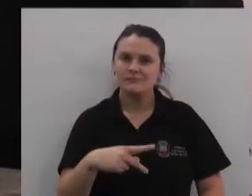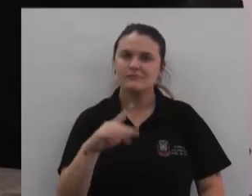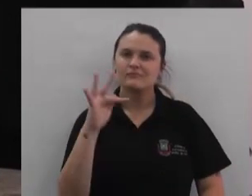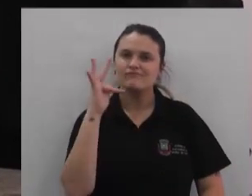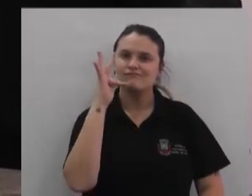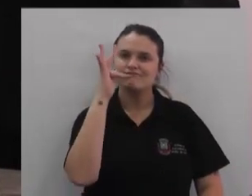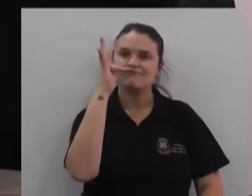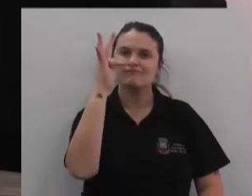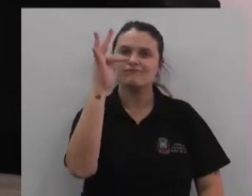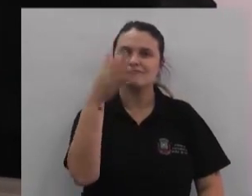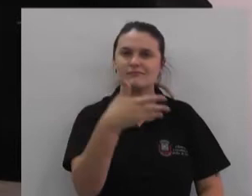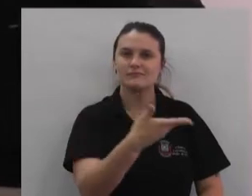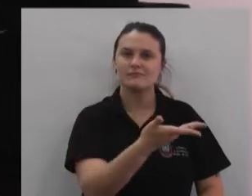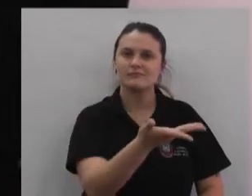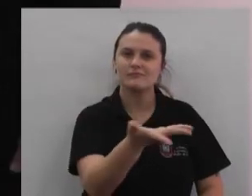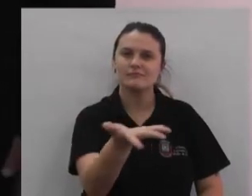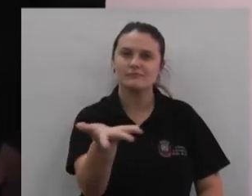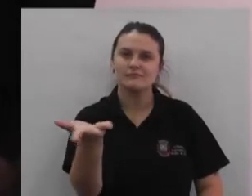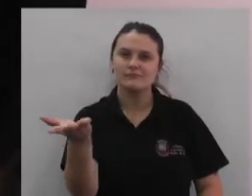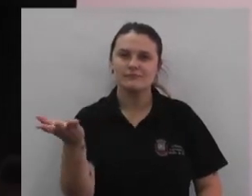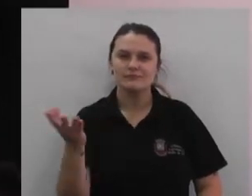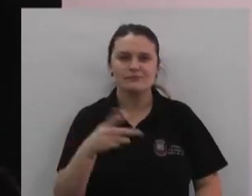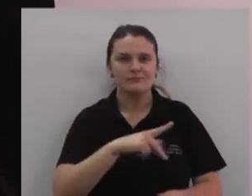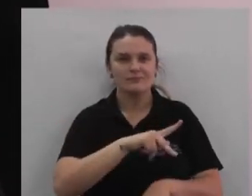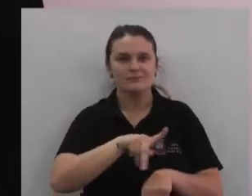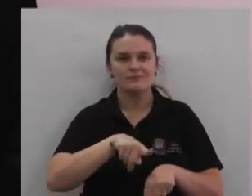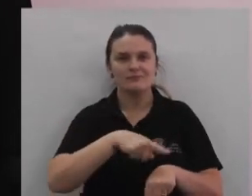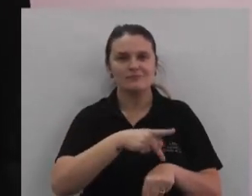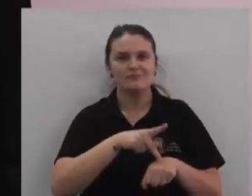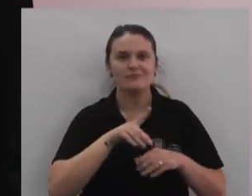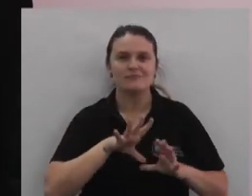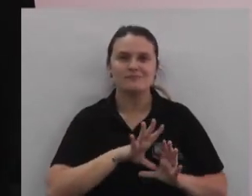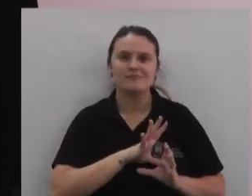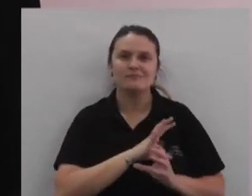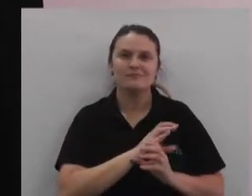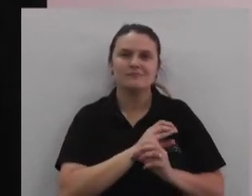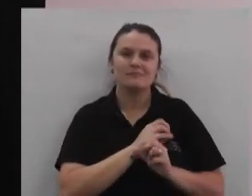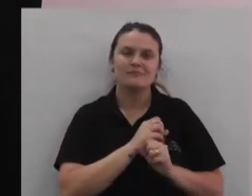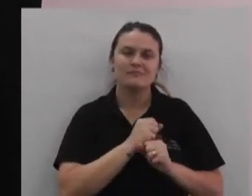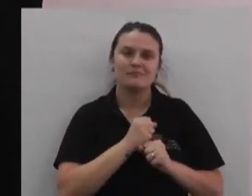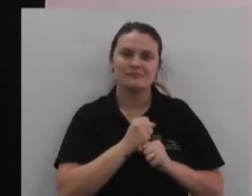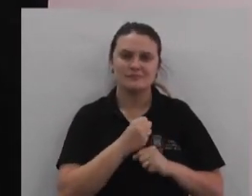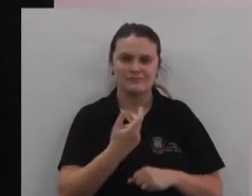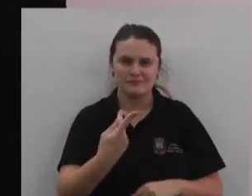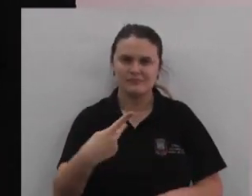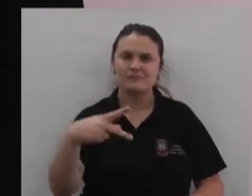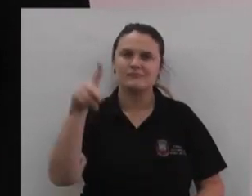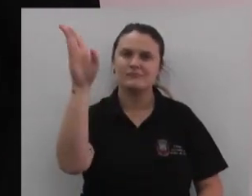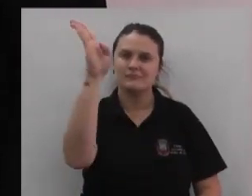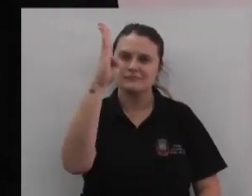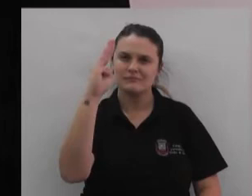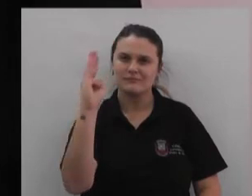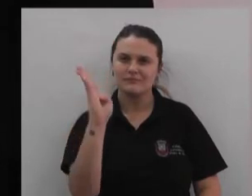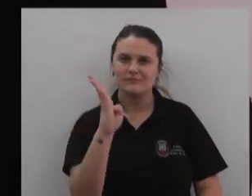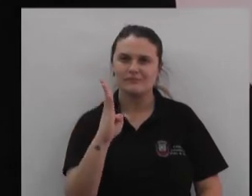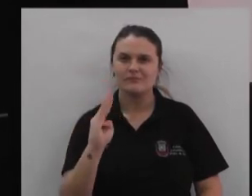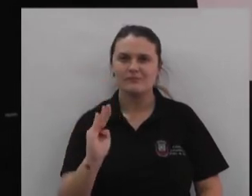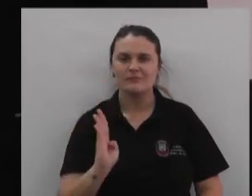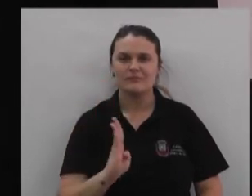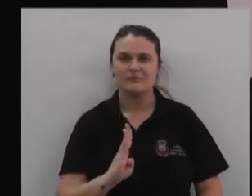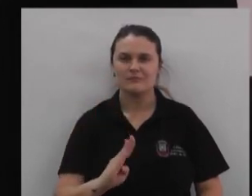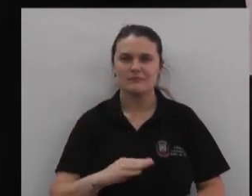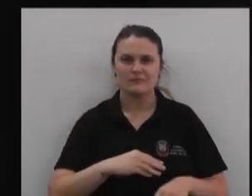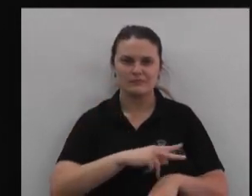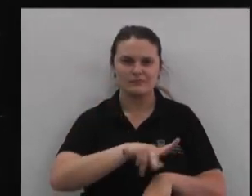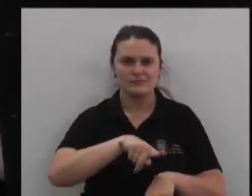páreo, no colosso. E o teu futuro espera essa grandeza, terra adorada Entre